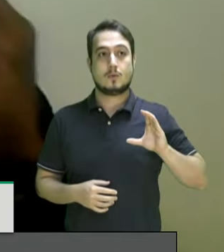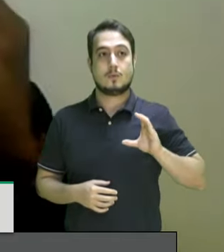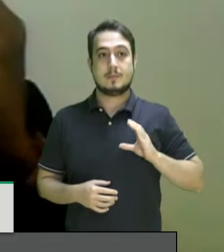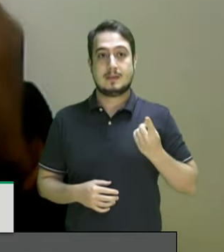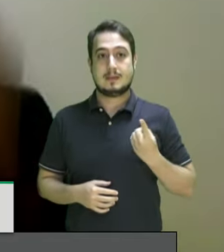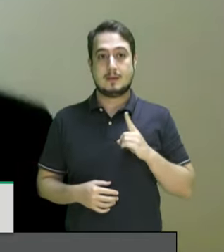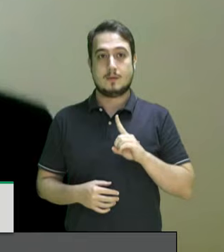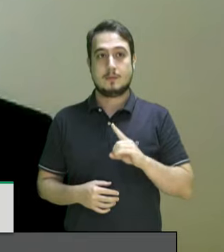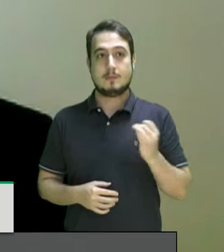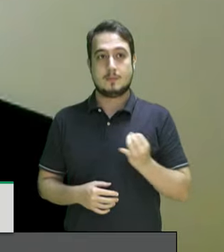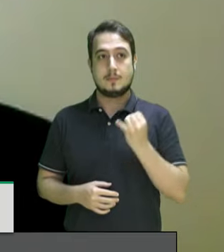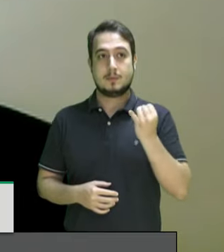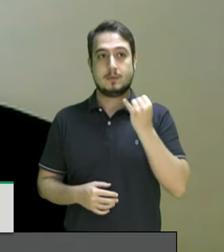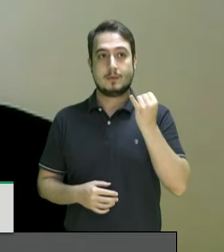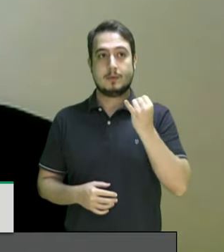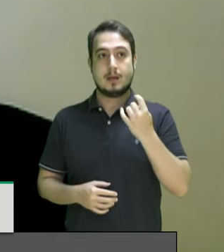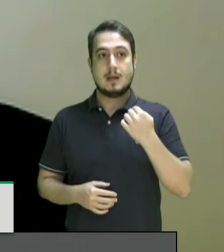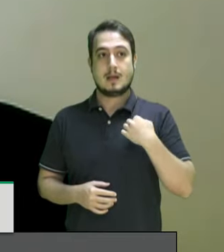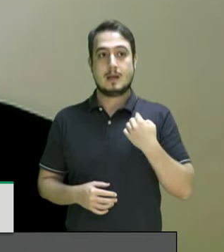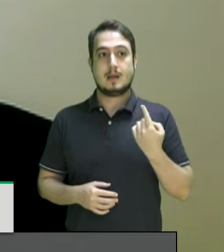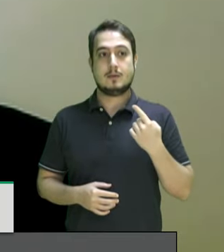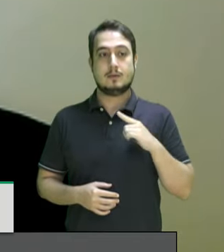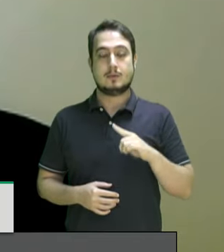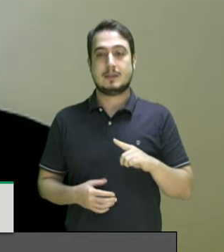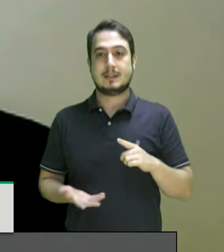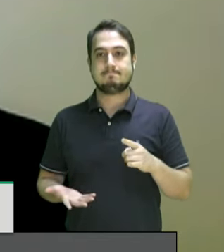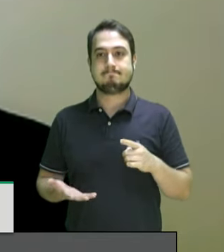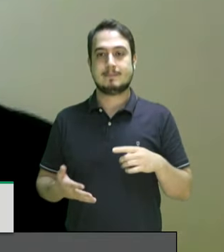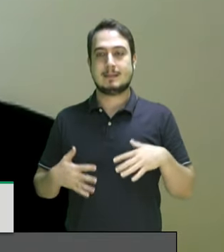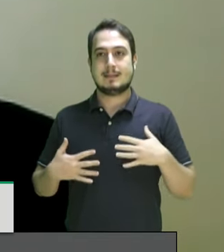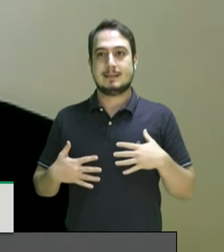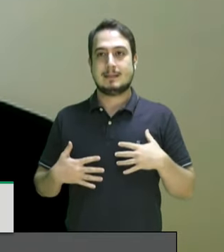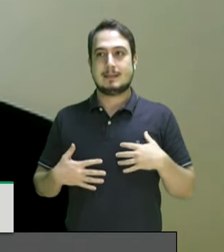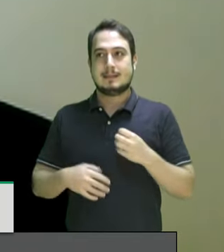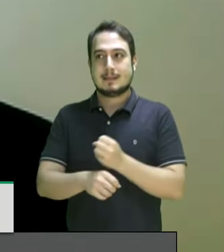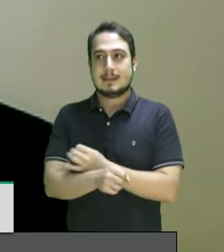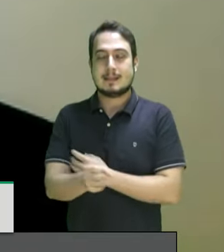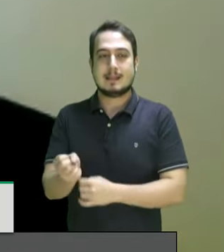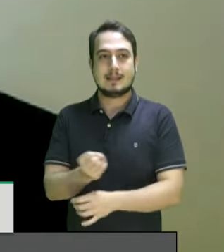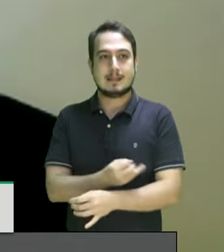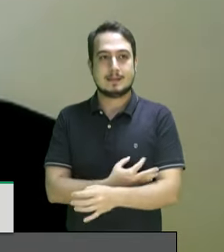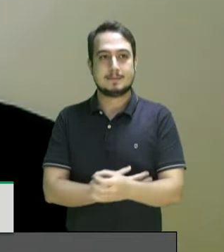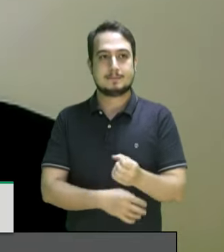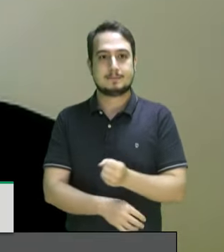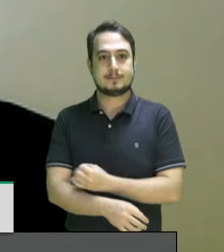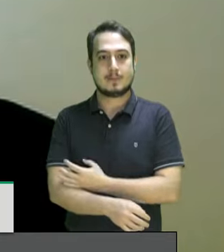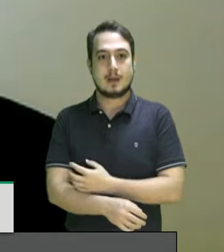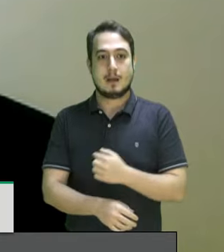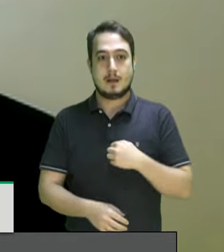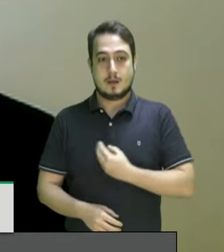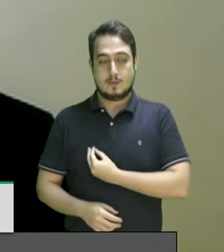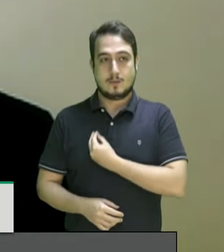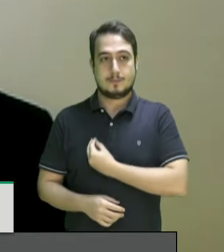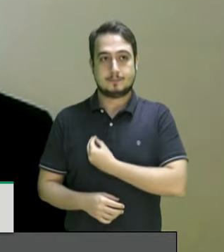hoje diante de tudo que tenha acontecido aqui no Rio de Janeiro mas estou aqui